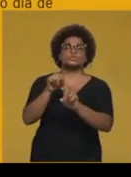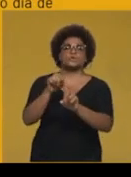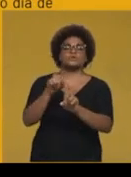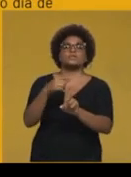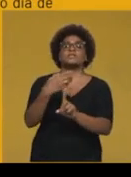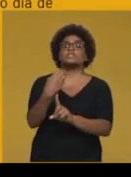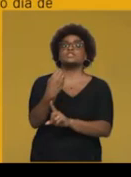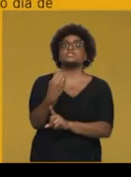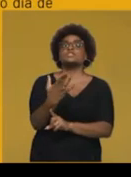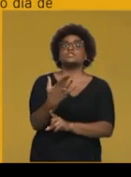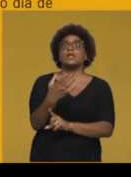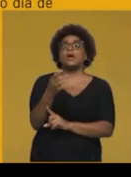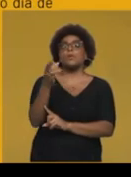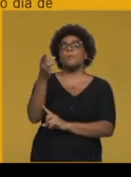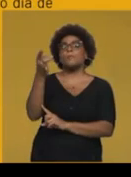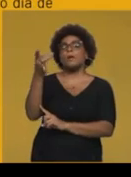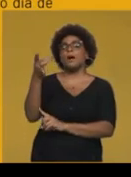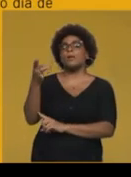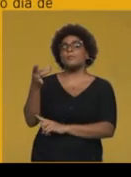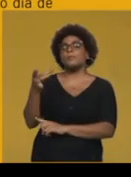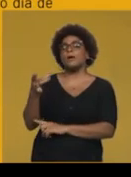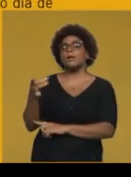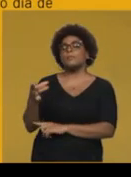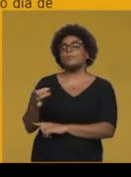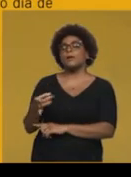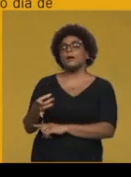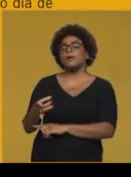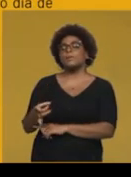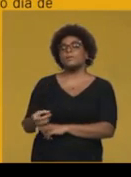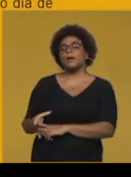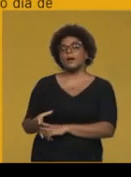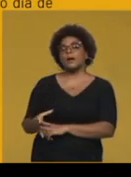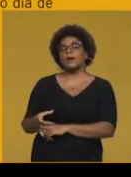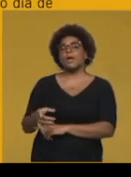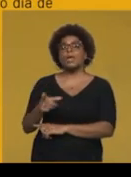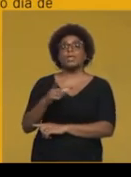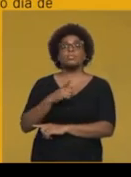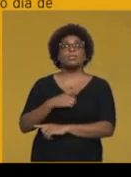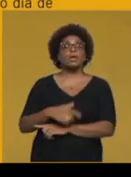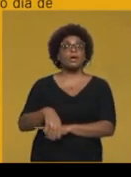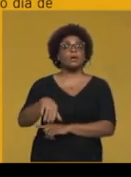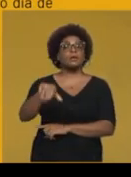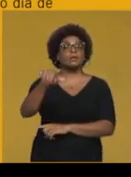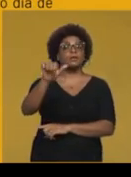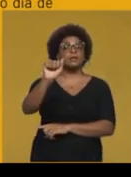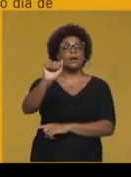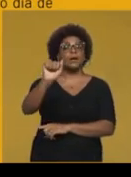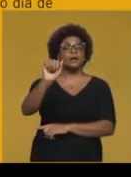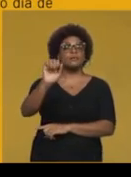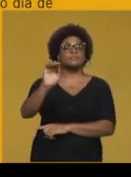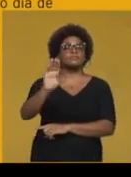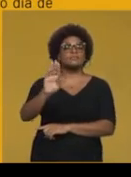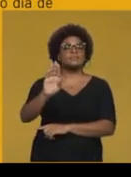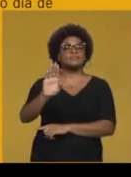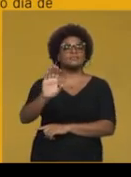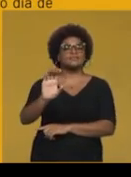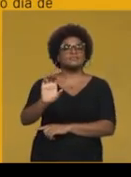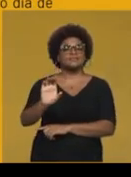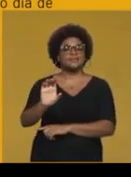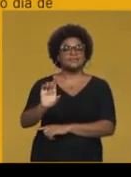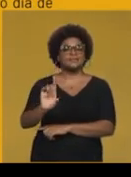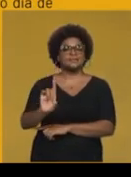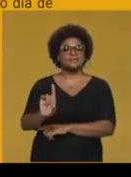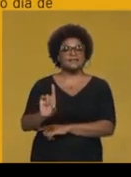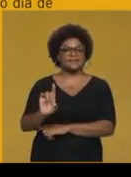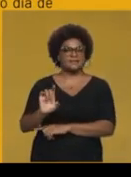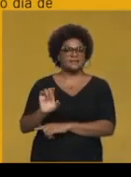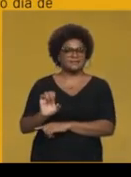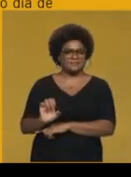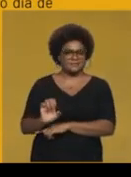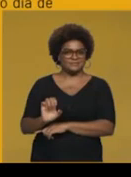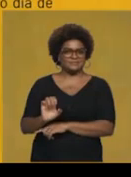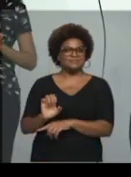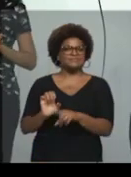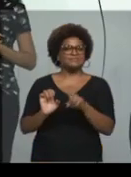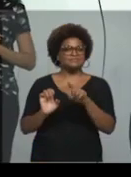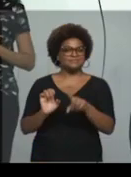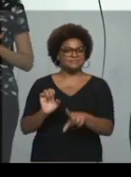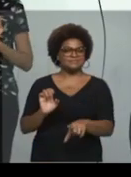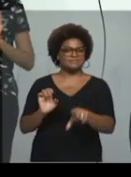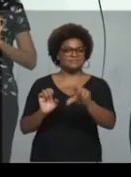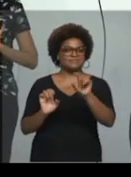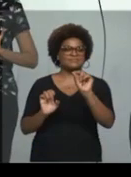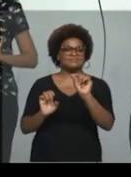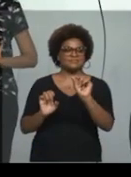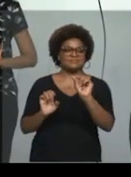Com cinco alternativas. A, B, C, D e E. E você